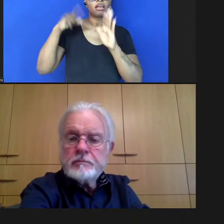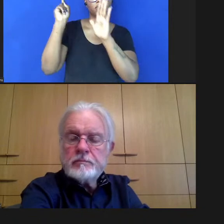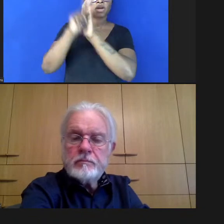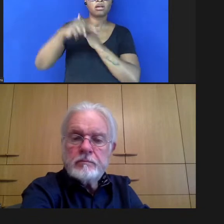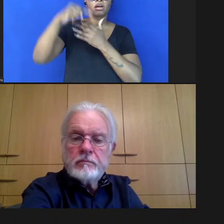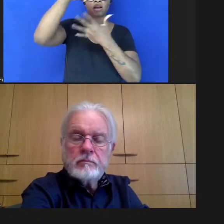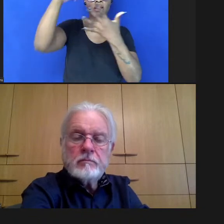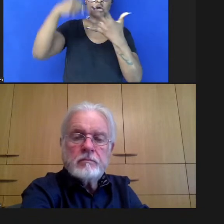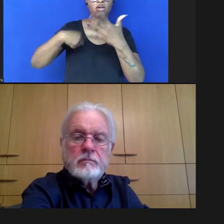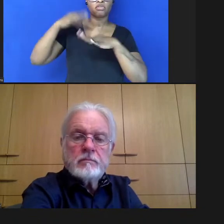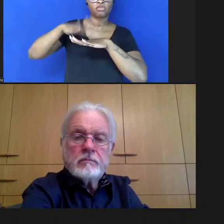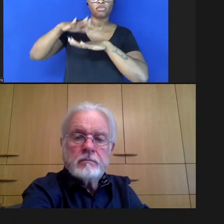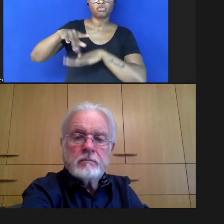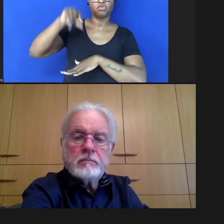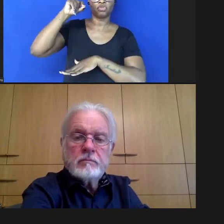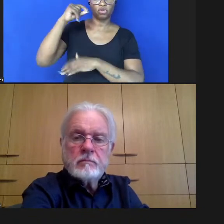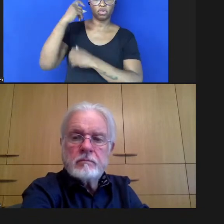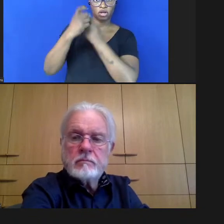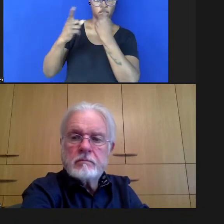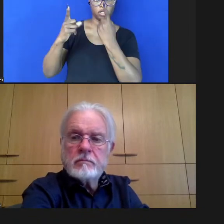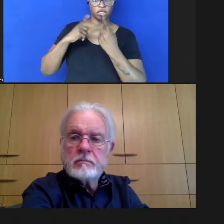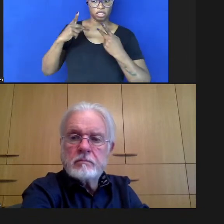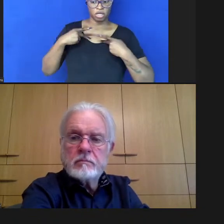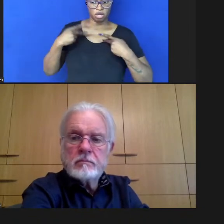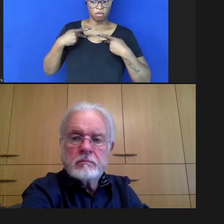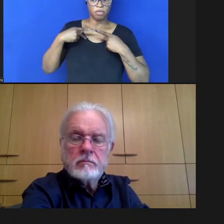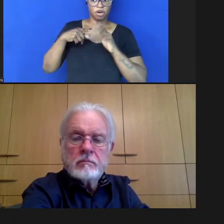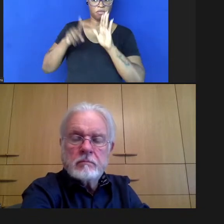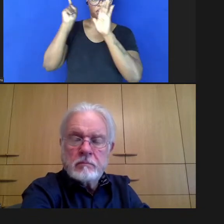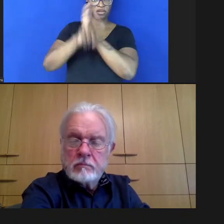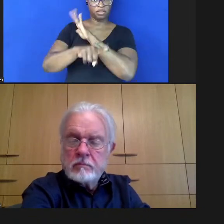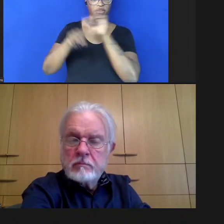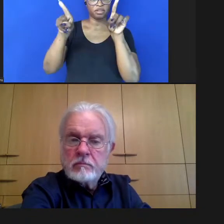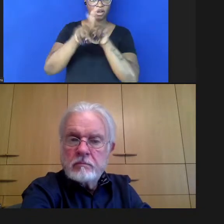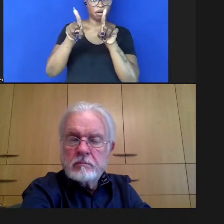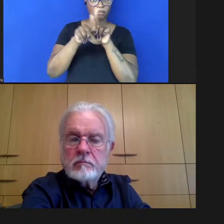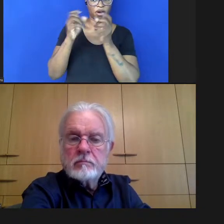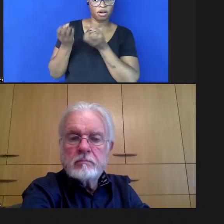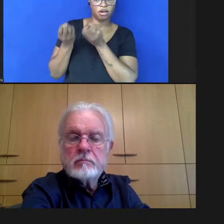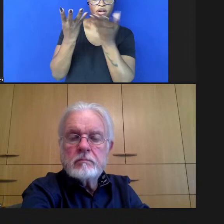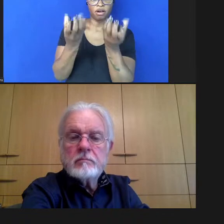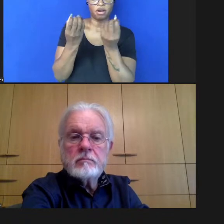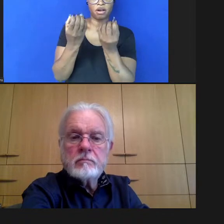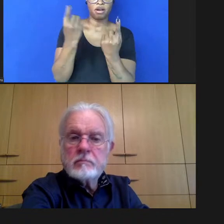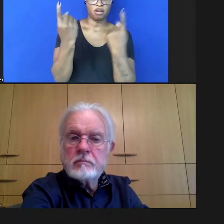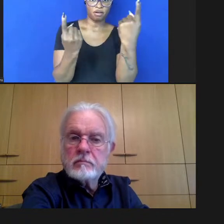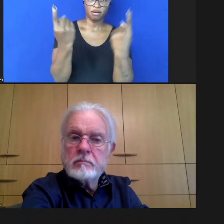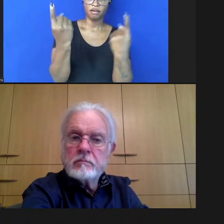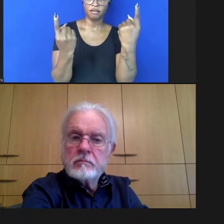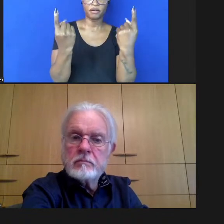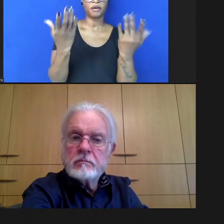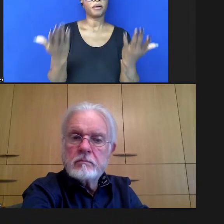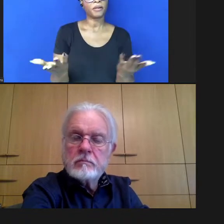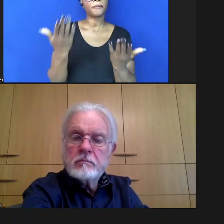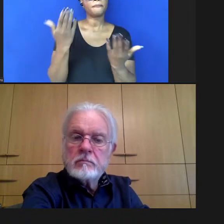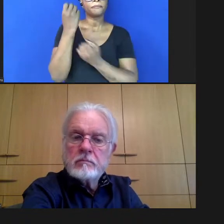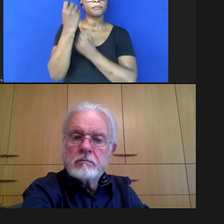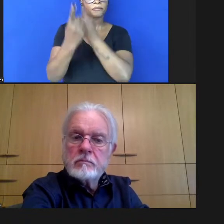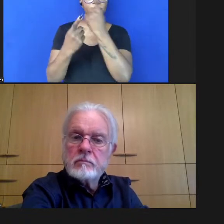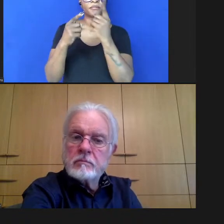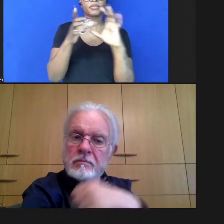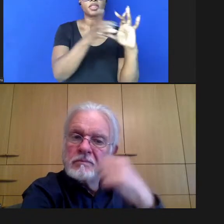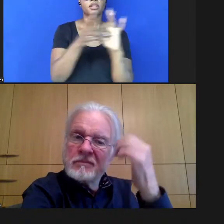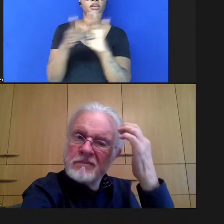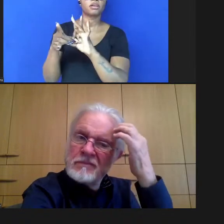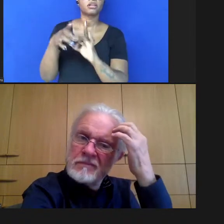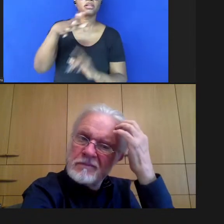selecionar algumas e também tem algumas perguntas tanto para doutor Rintier quanto para a Viviane algumas no contexto da pandemia